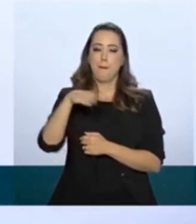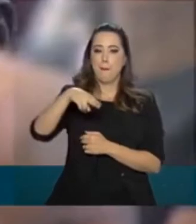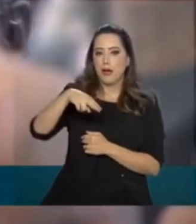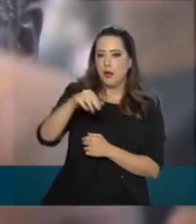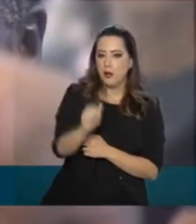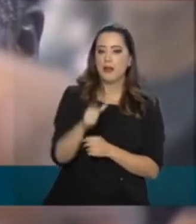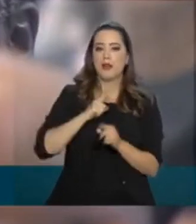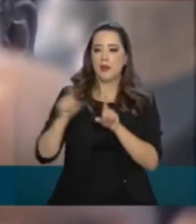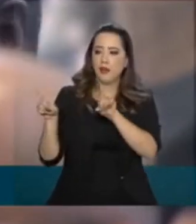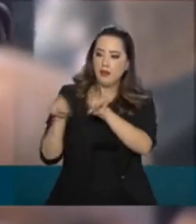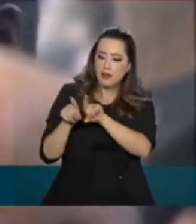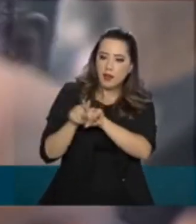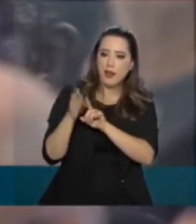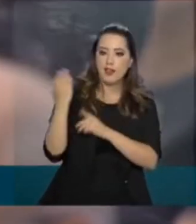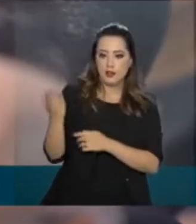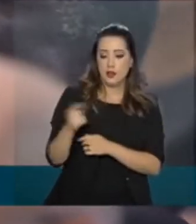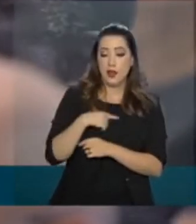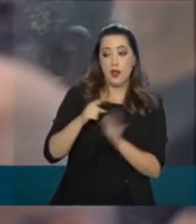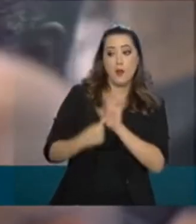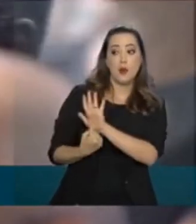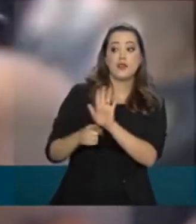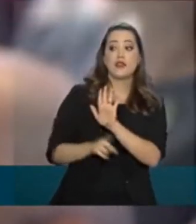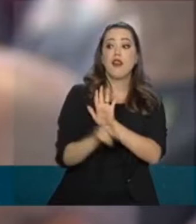O cumprimento, não vou dizer aos senhores aqui.